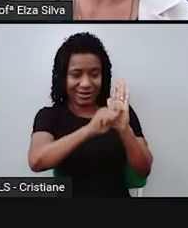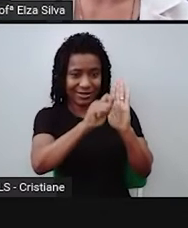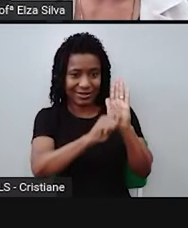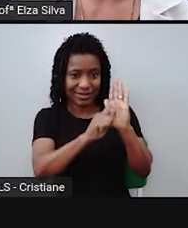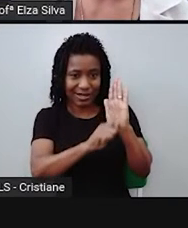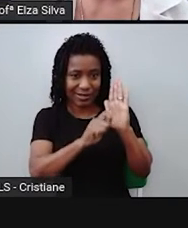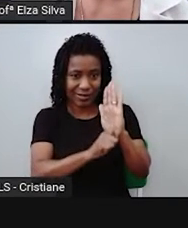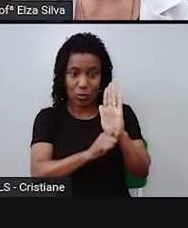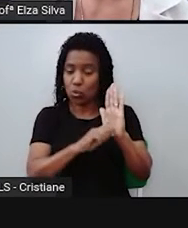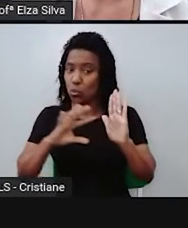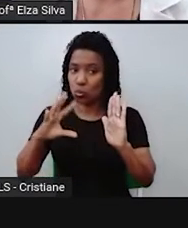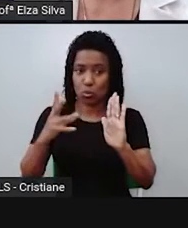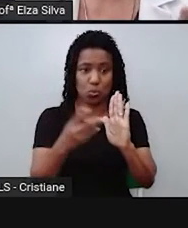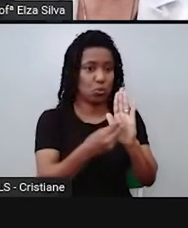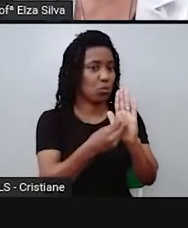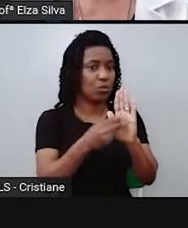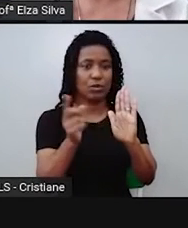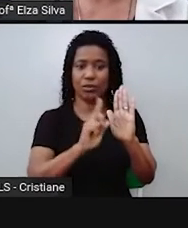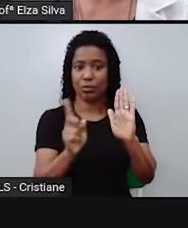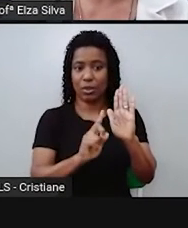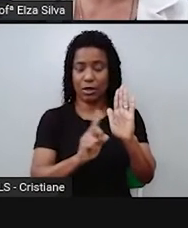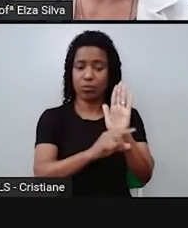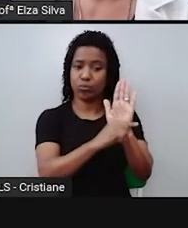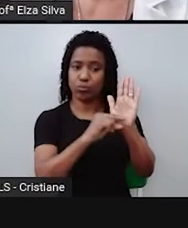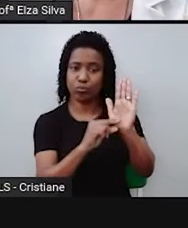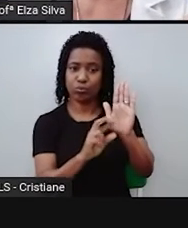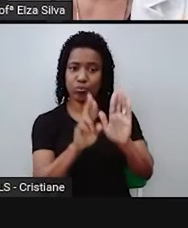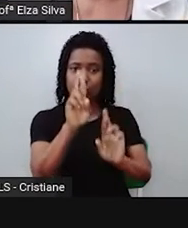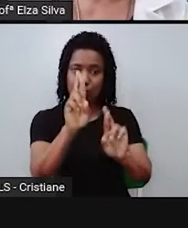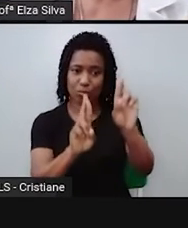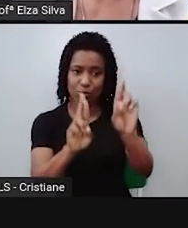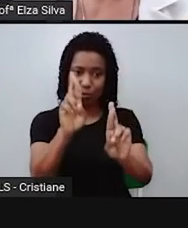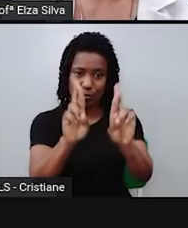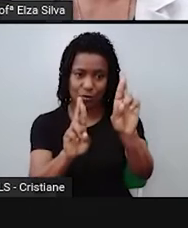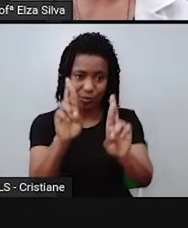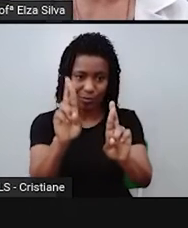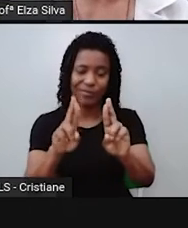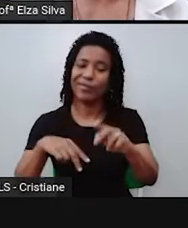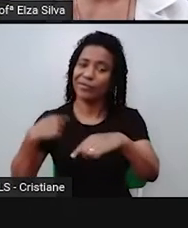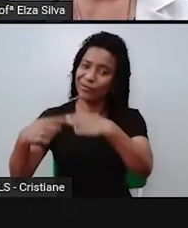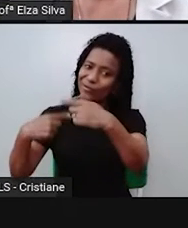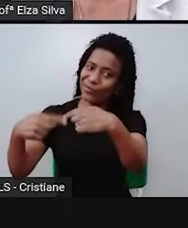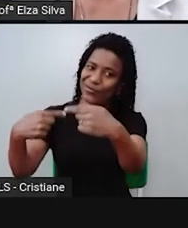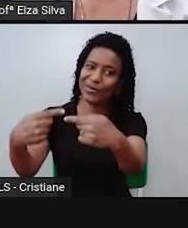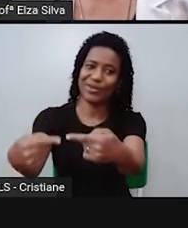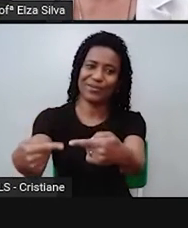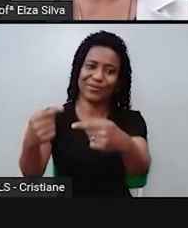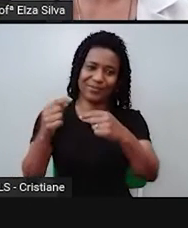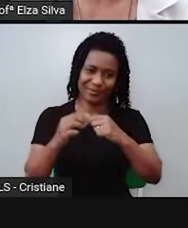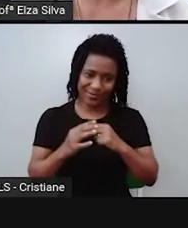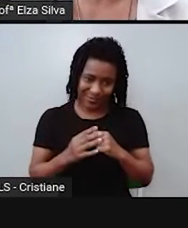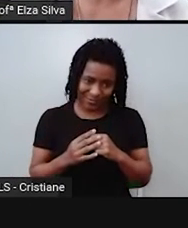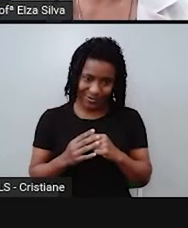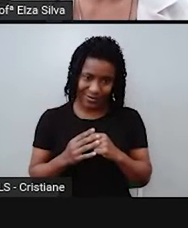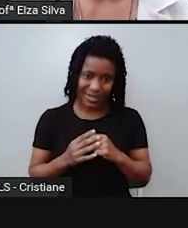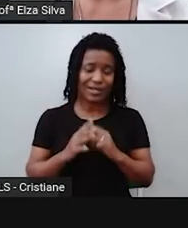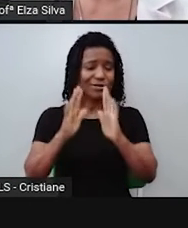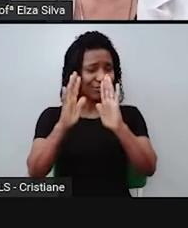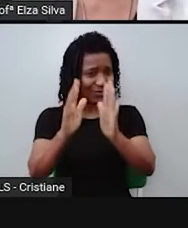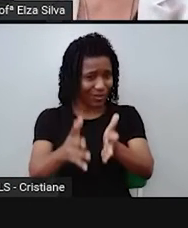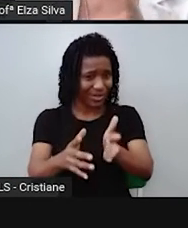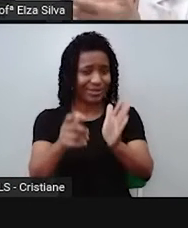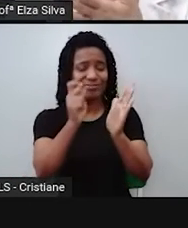decorrer dos anos. E essa fábula, né? A raposa e as uvas, foi reescrita muitas vezes